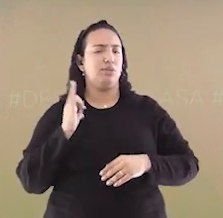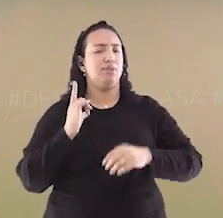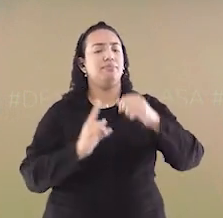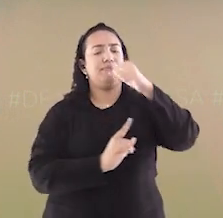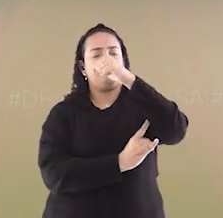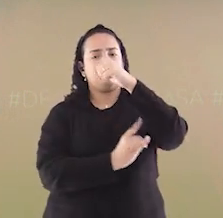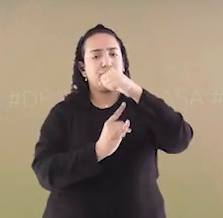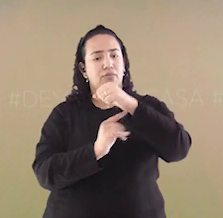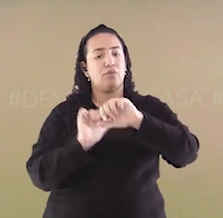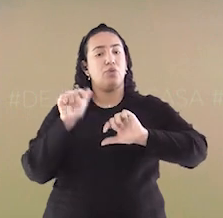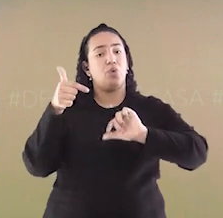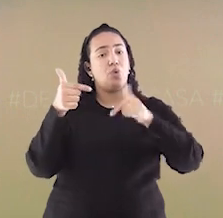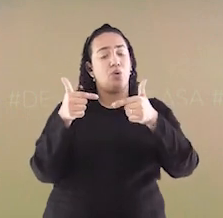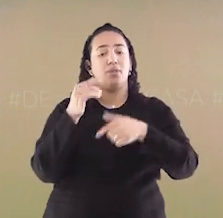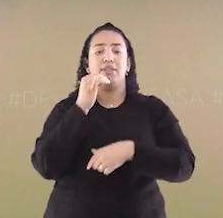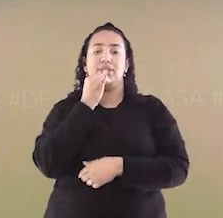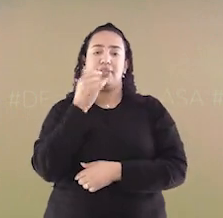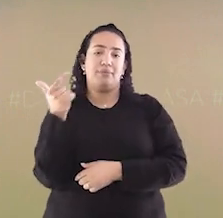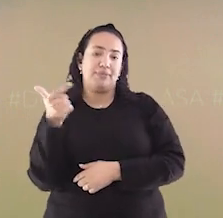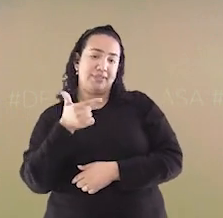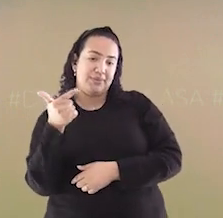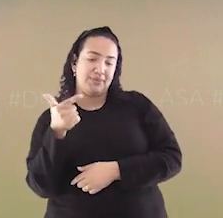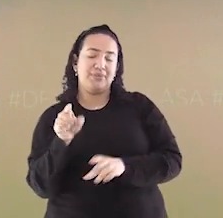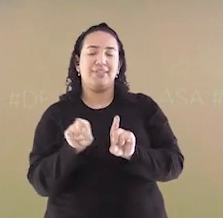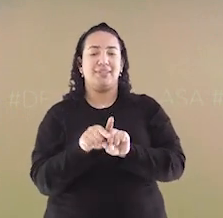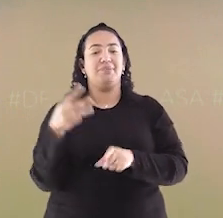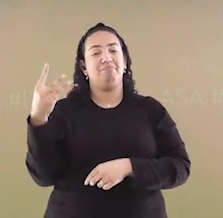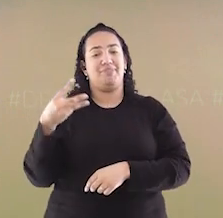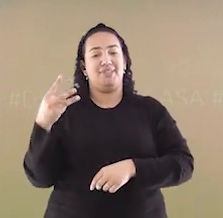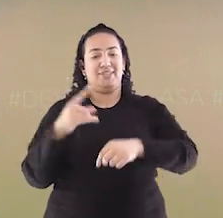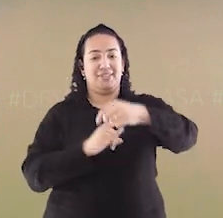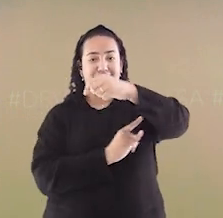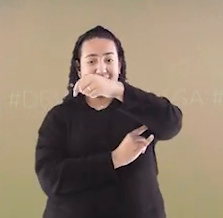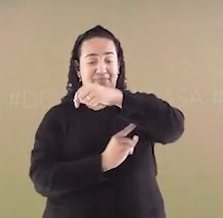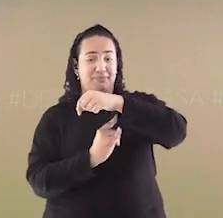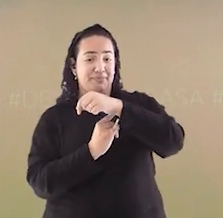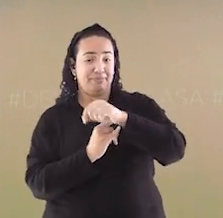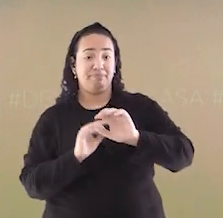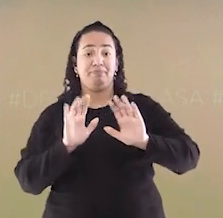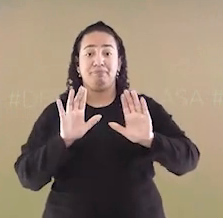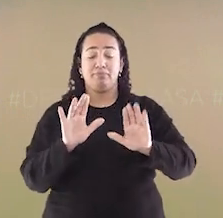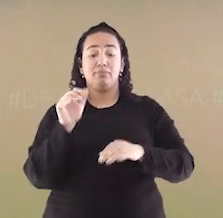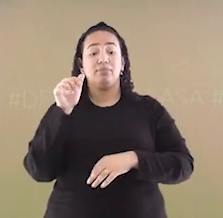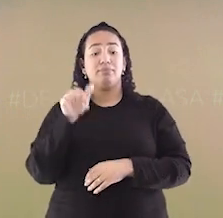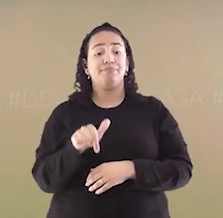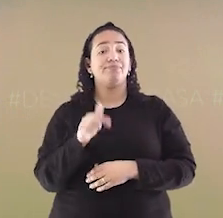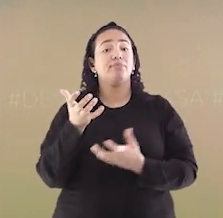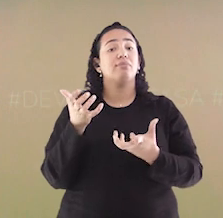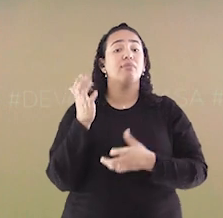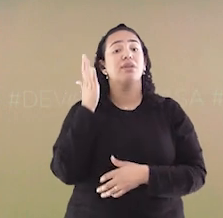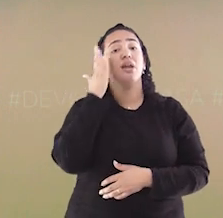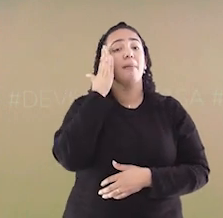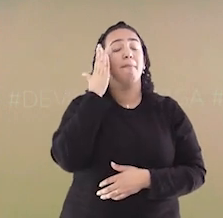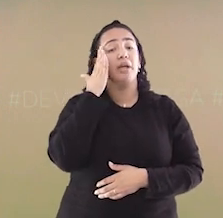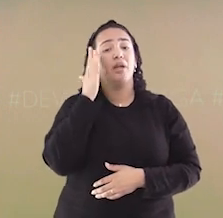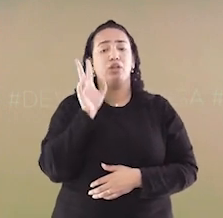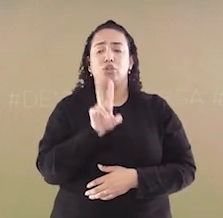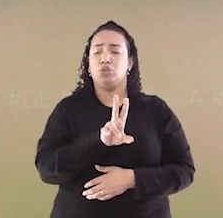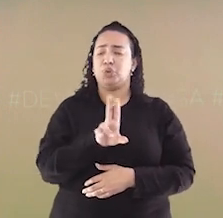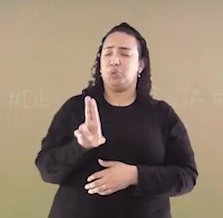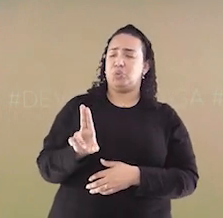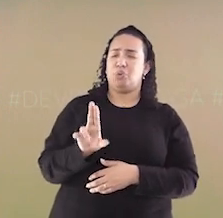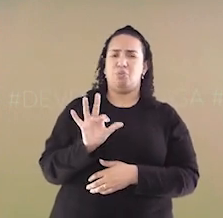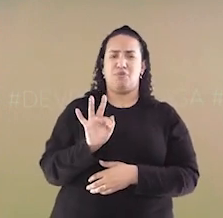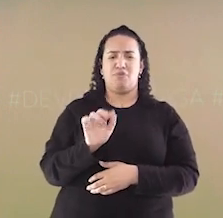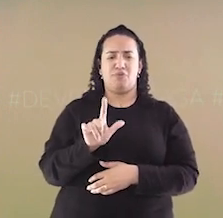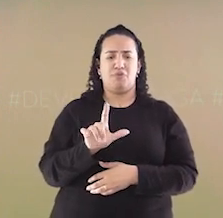importantes quanto ela, como a segunda e a terceira ponte. Ah, mas aqui o que queremos saber é o porquê dela